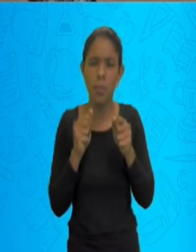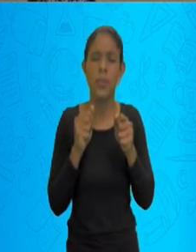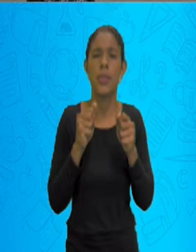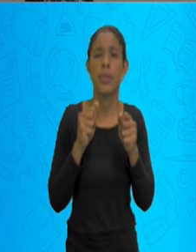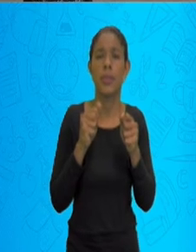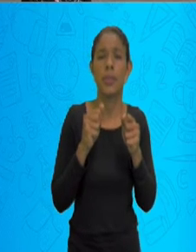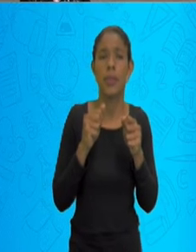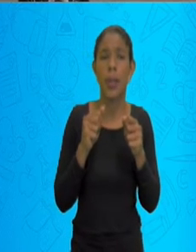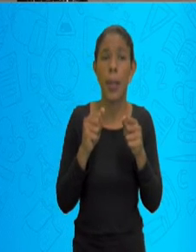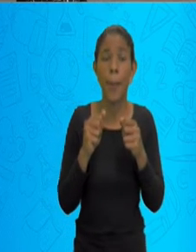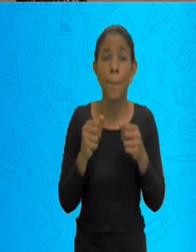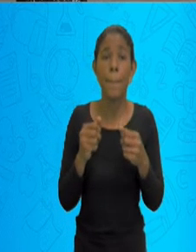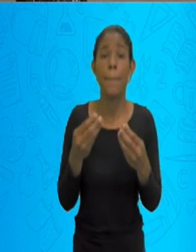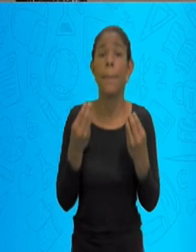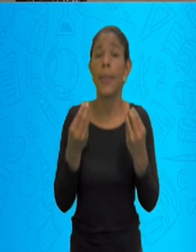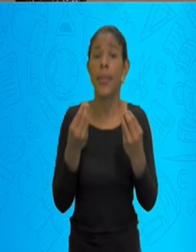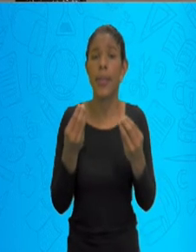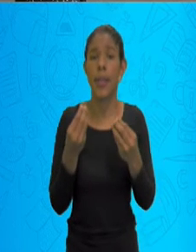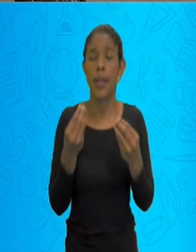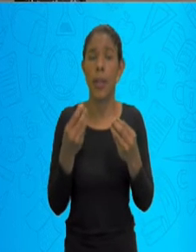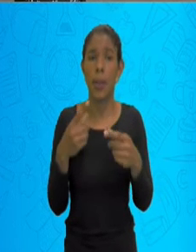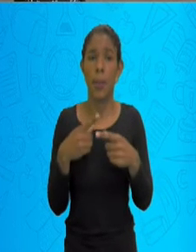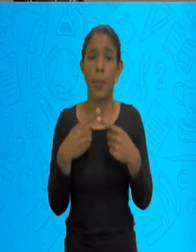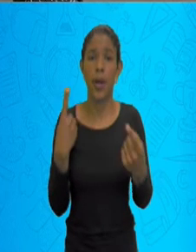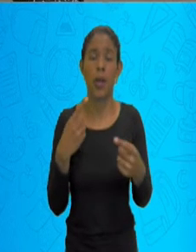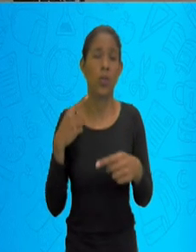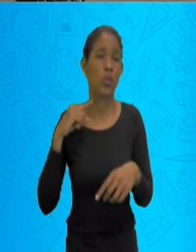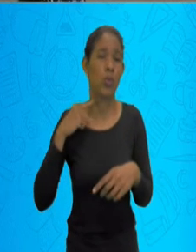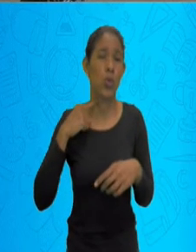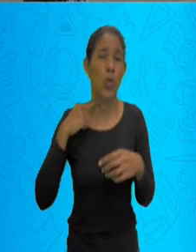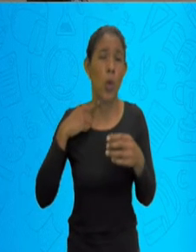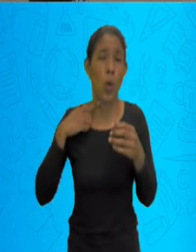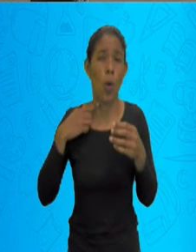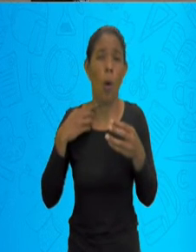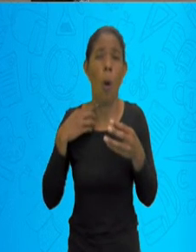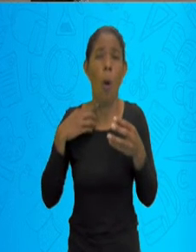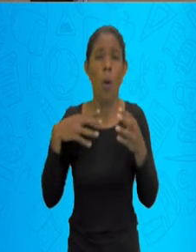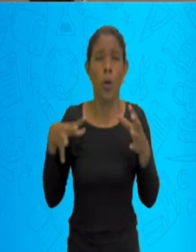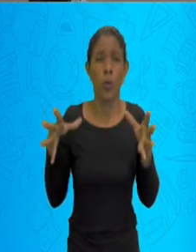acúmulo de partículas ali que vão ser depois, né,